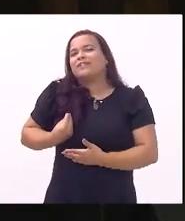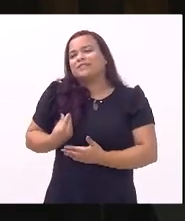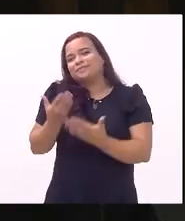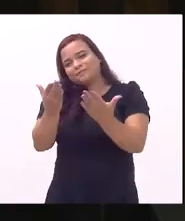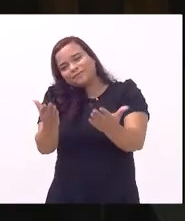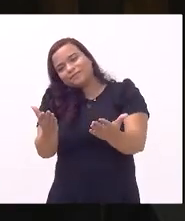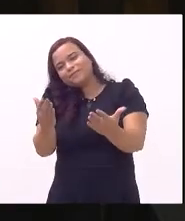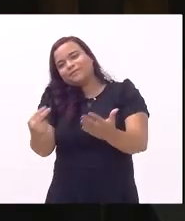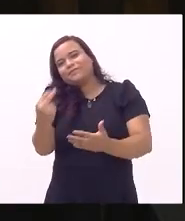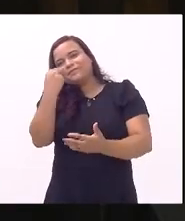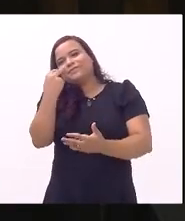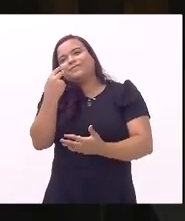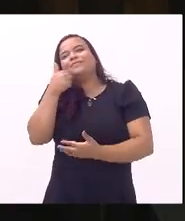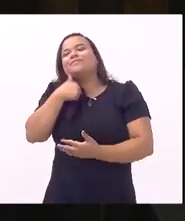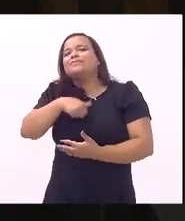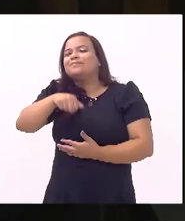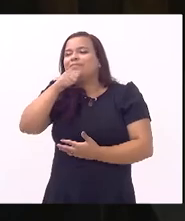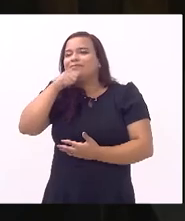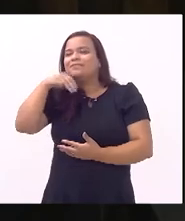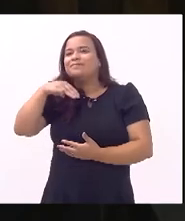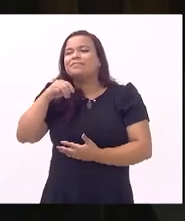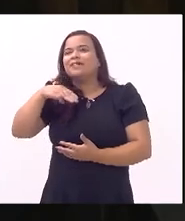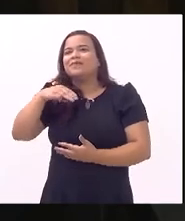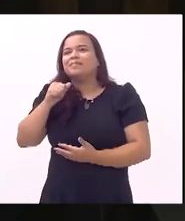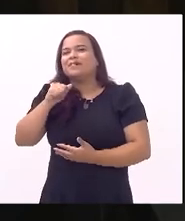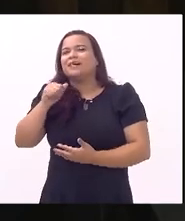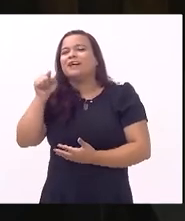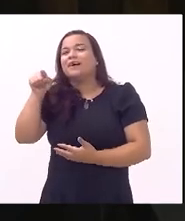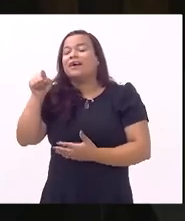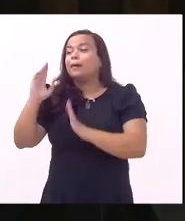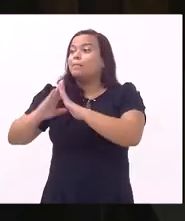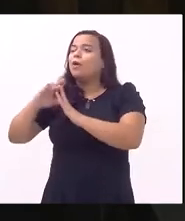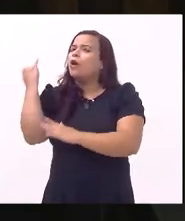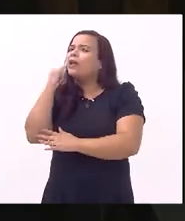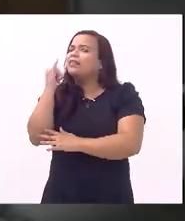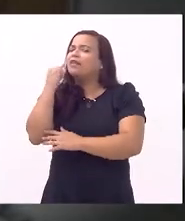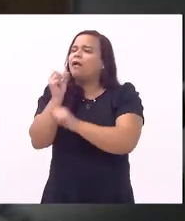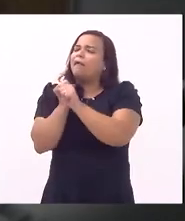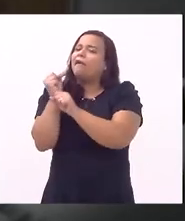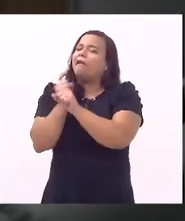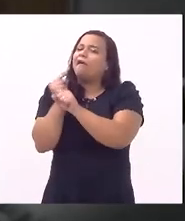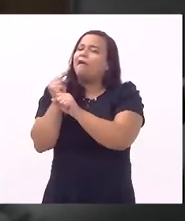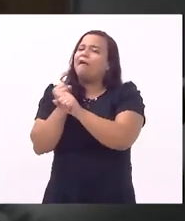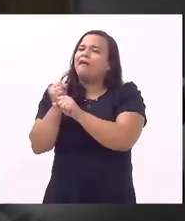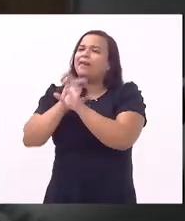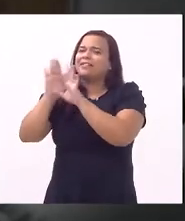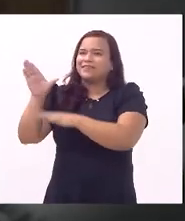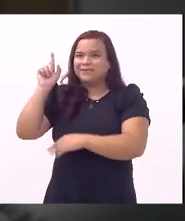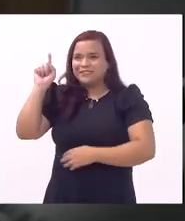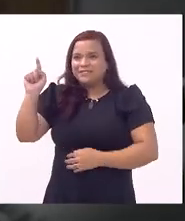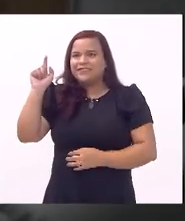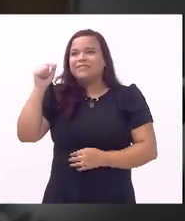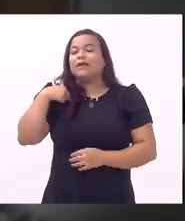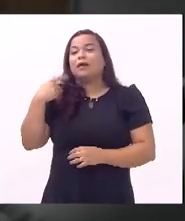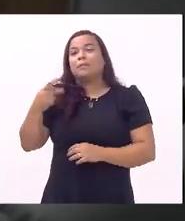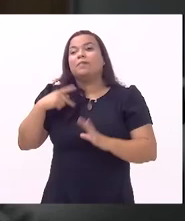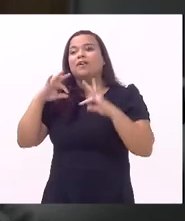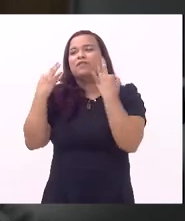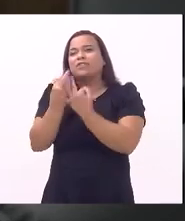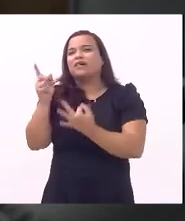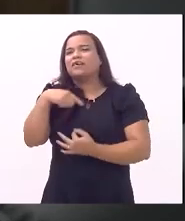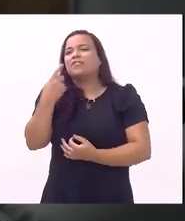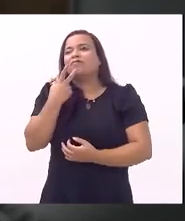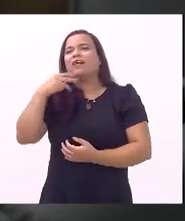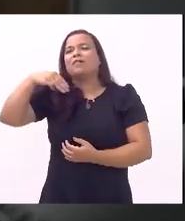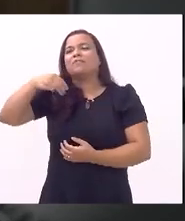mãe mais conhecida como mama porque minha mãe morou muitos anos na Itália de origem italiana e lá na minha família a gente chama minha mãe de mama